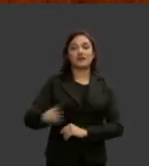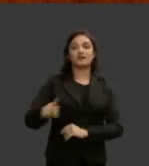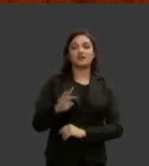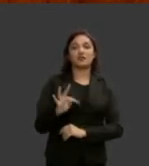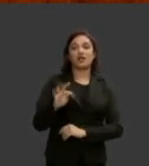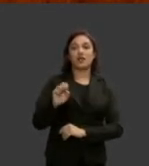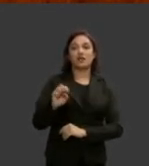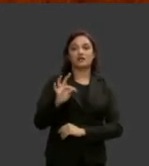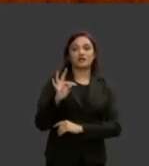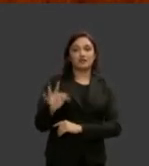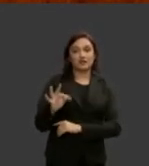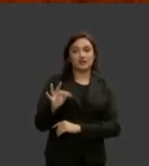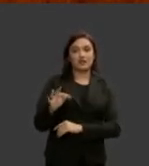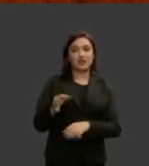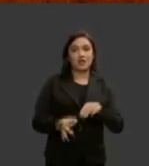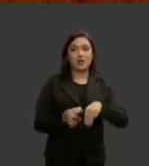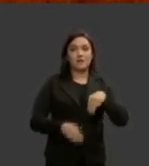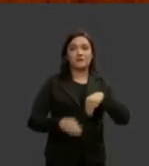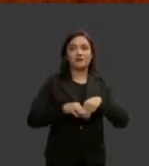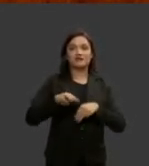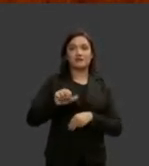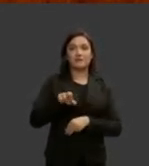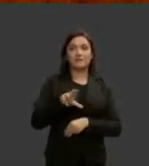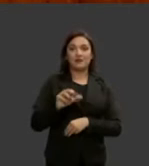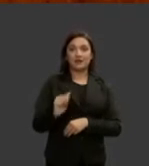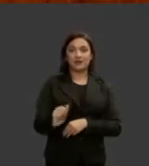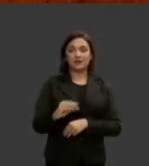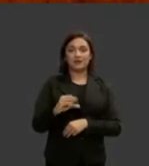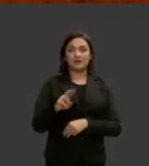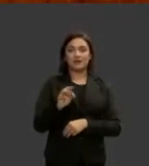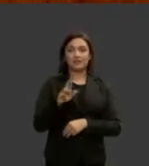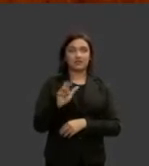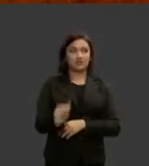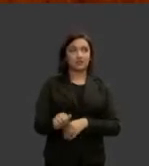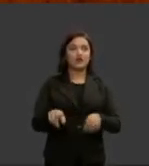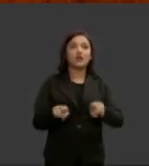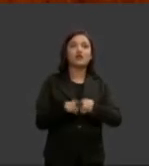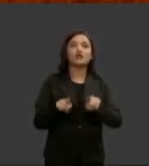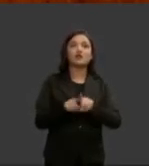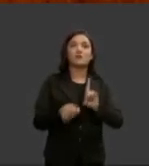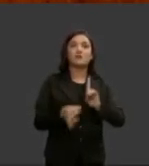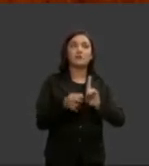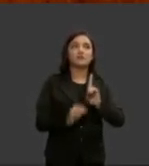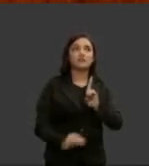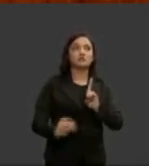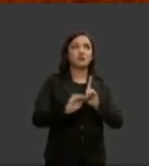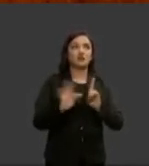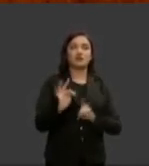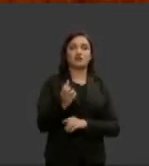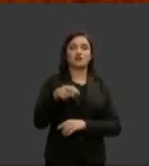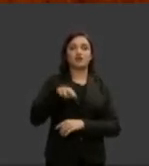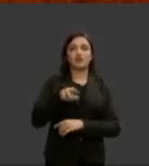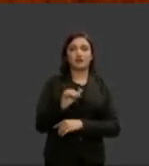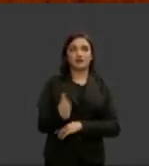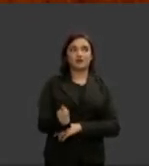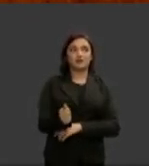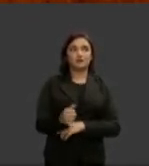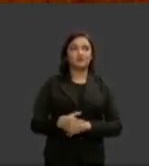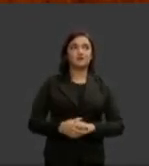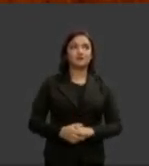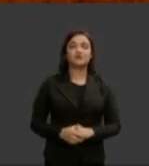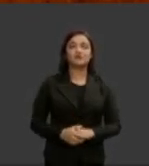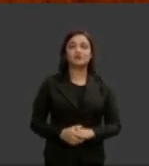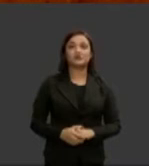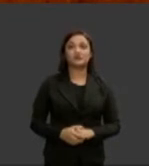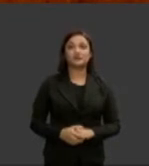ministra Maria Cristina Feduzzi a desembargadora Tânia Regina Rixigal do